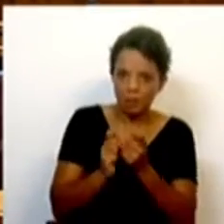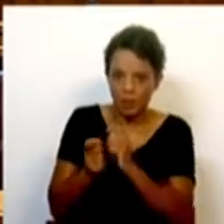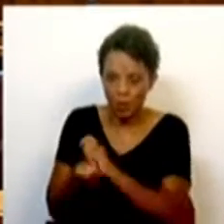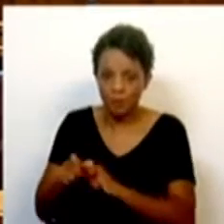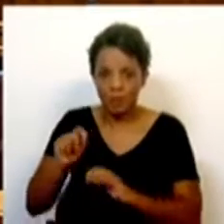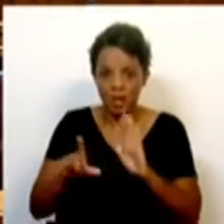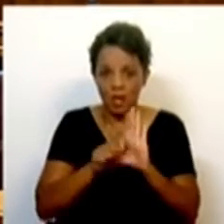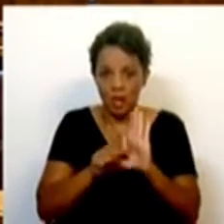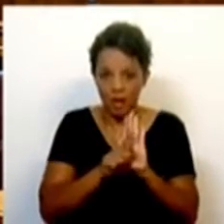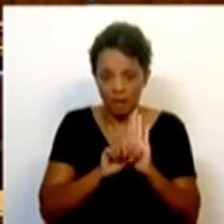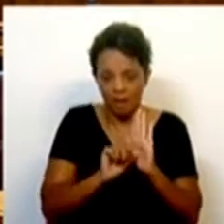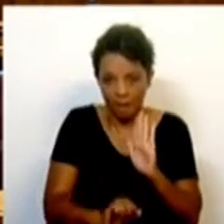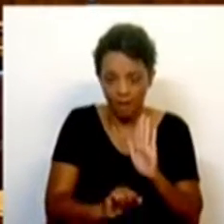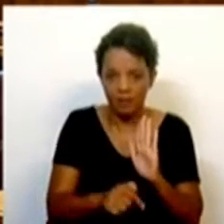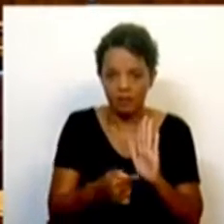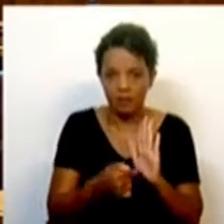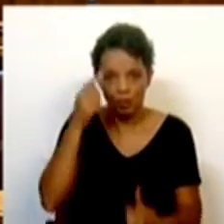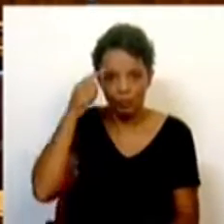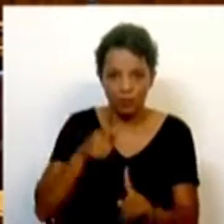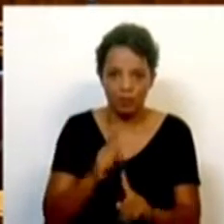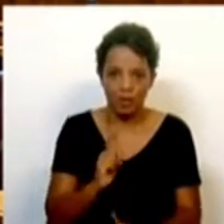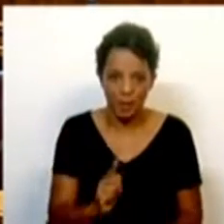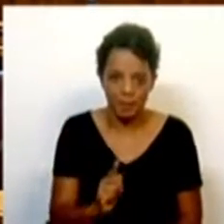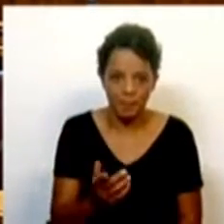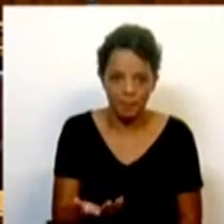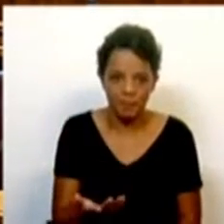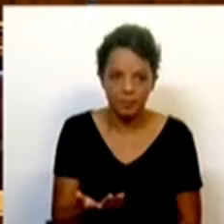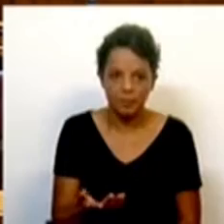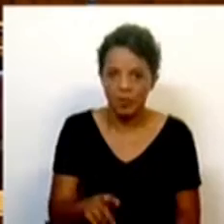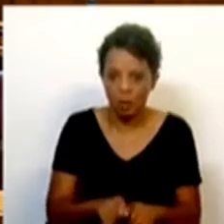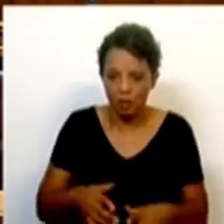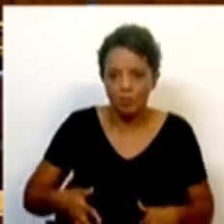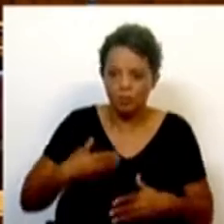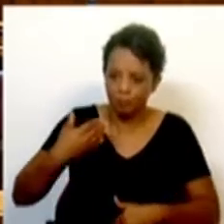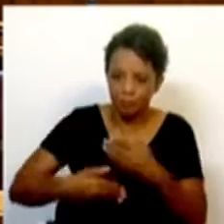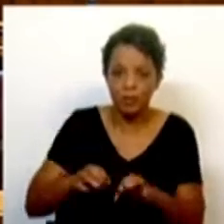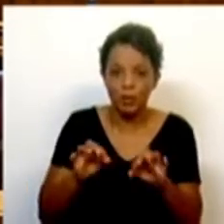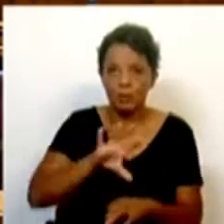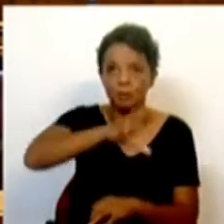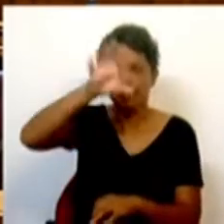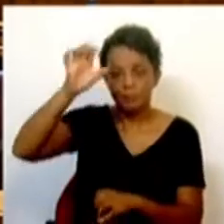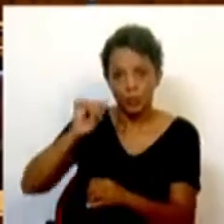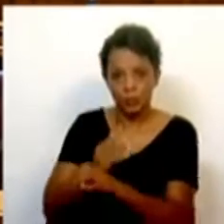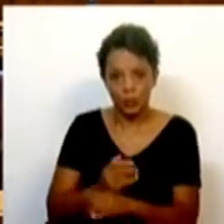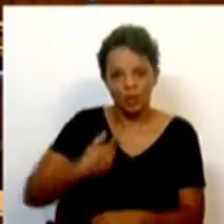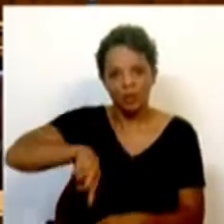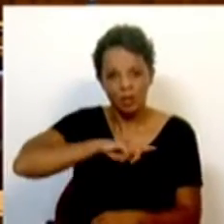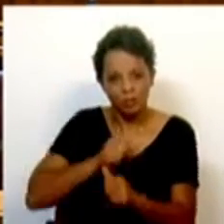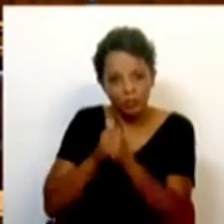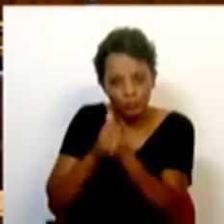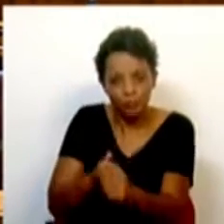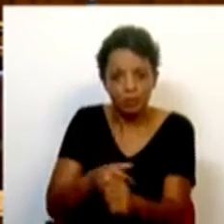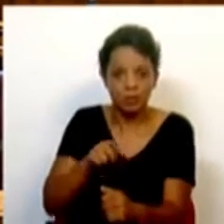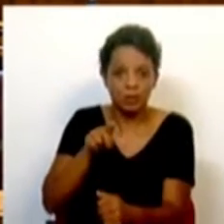nossa legislação tem sido, nesse sentido, tem sido uma progressão, como, aliás, nos outros países, nós temos acompanhado, e